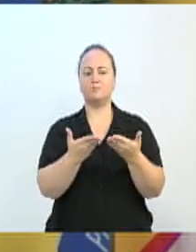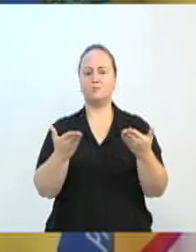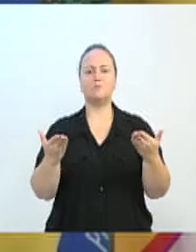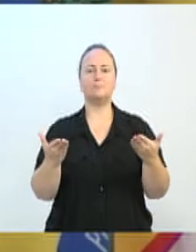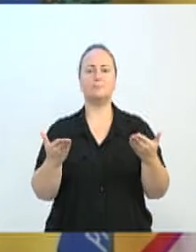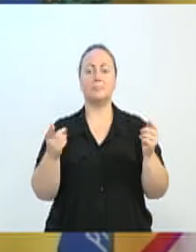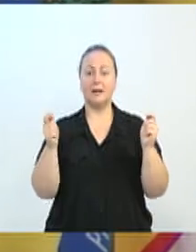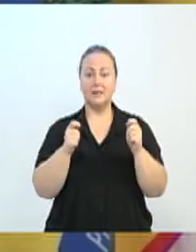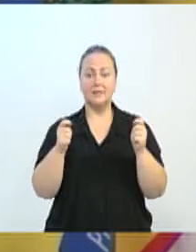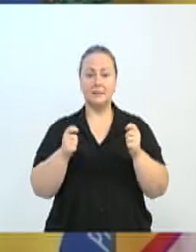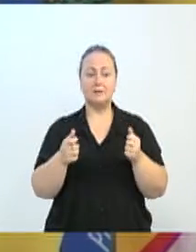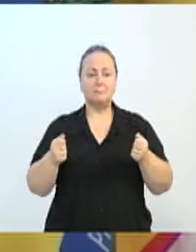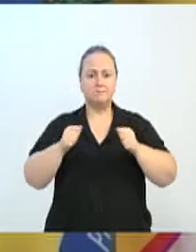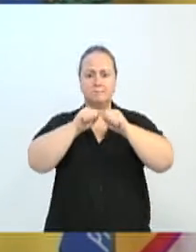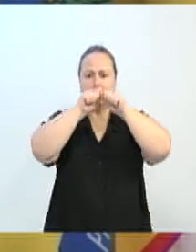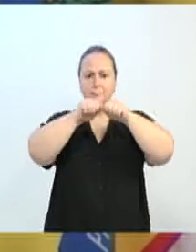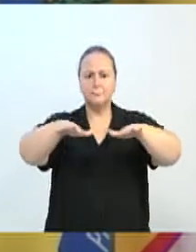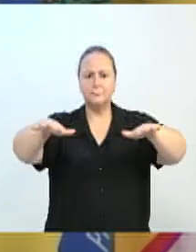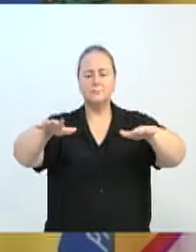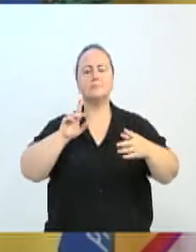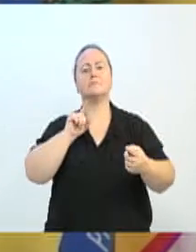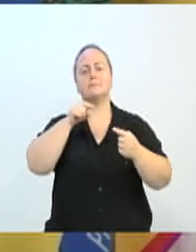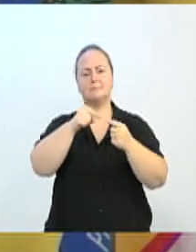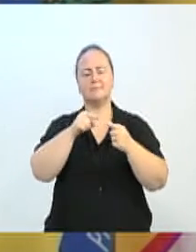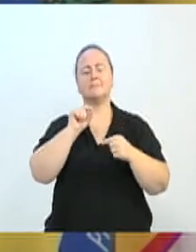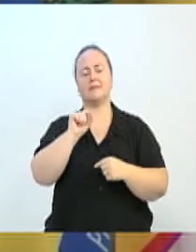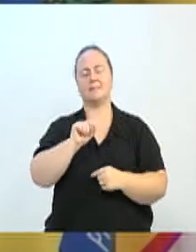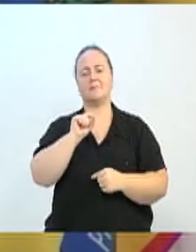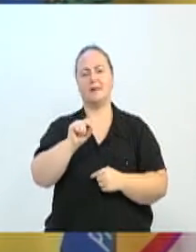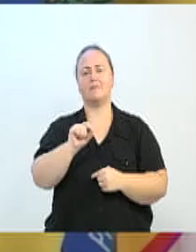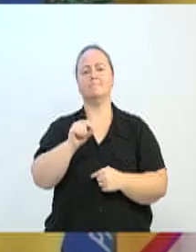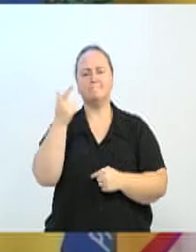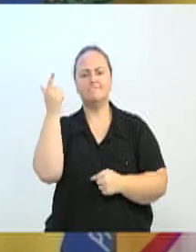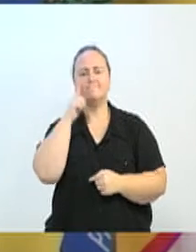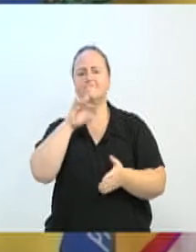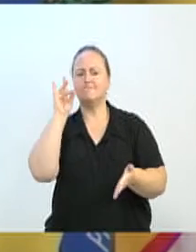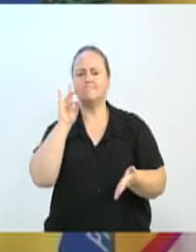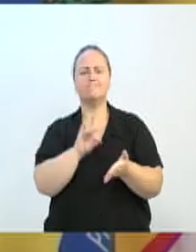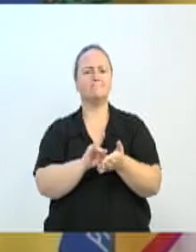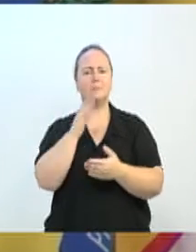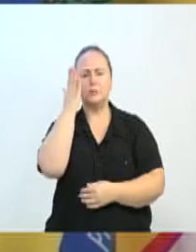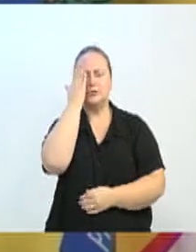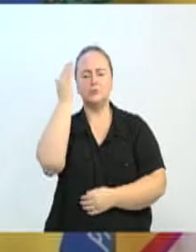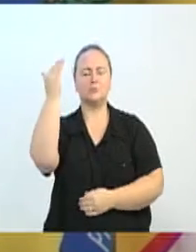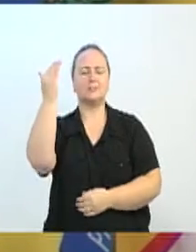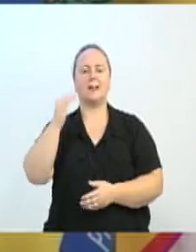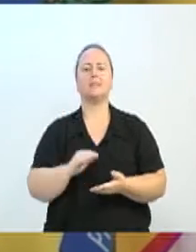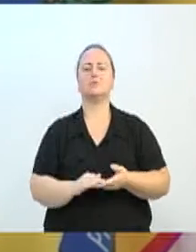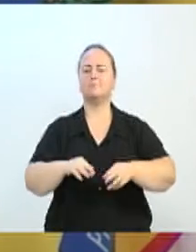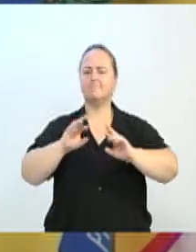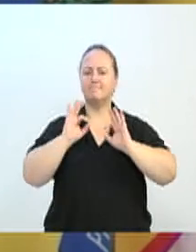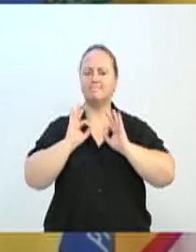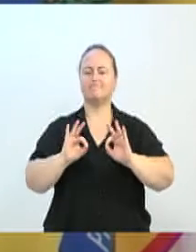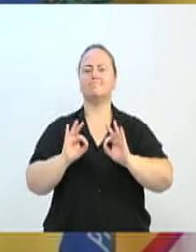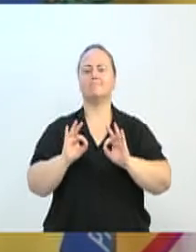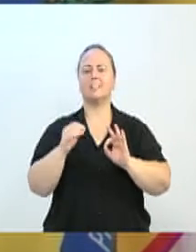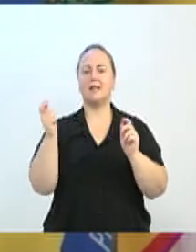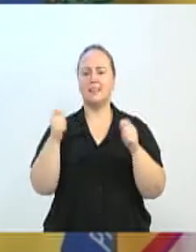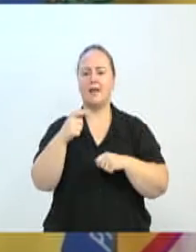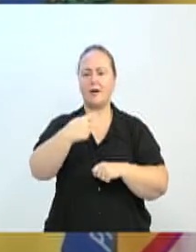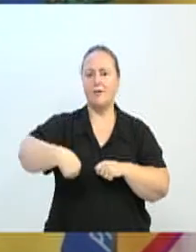pudesse divulgar, esse é o nosso objetivo, fazer com que a feira seja um sucesso. Tenho certeza que posso contar com todos vocês.